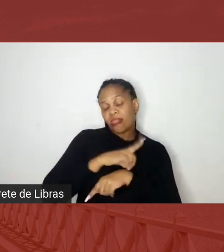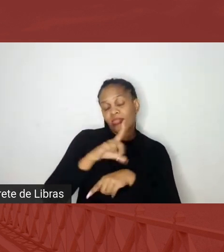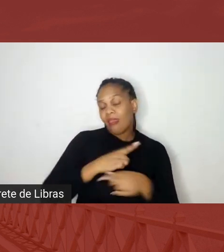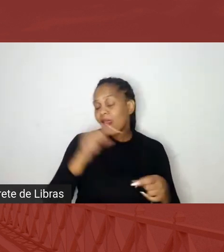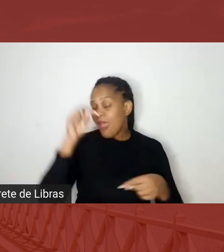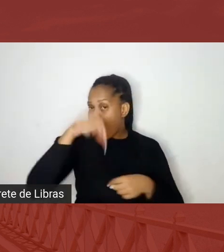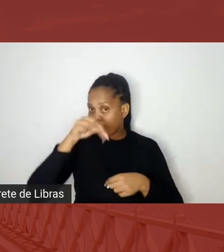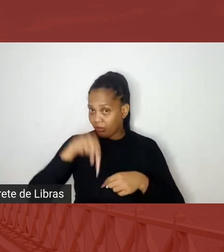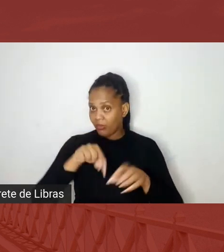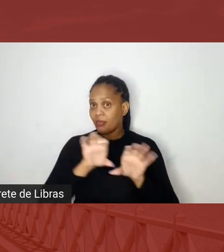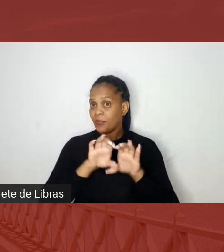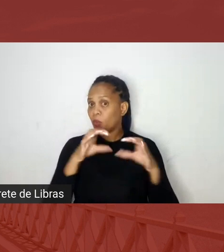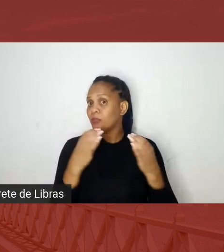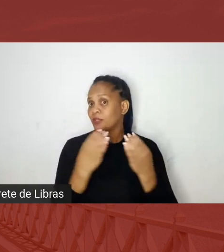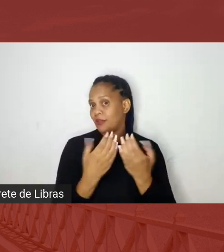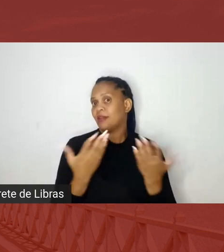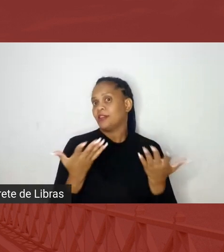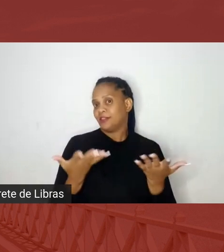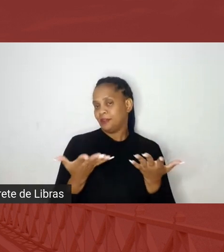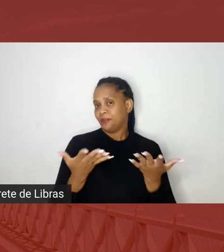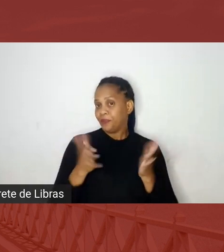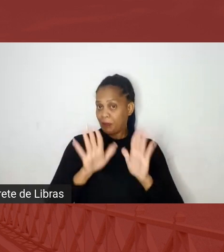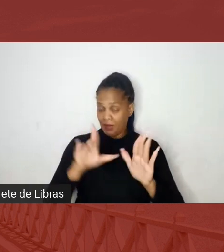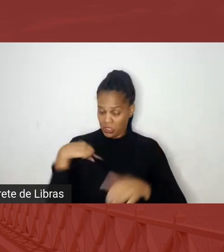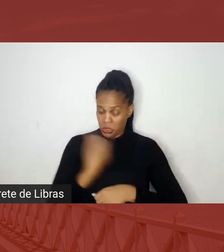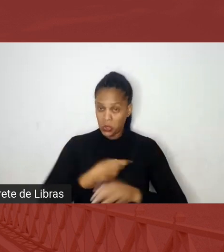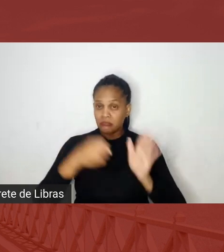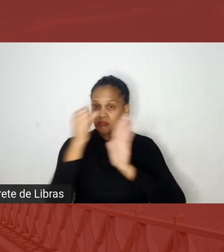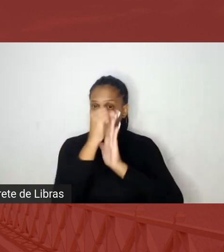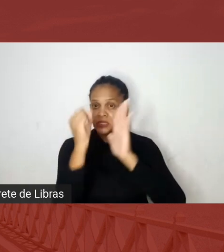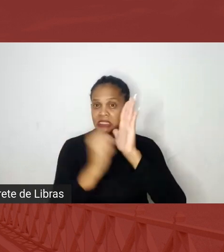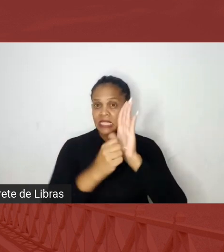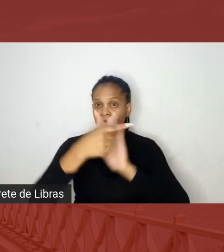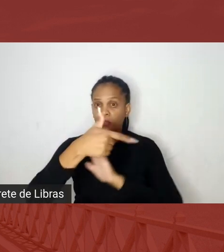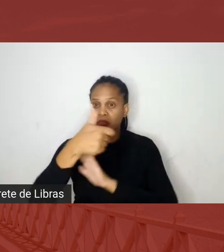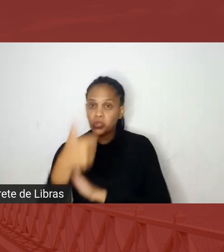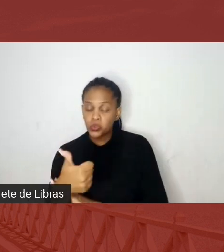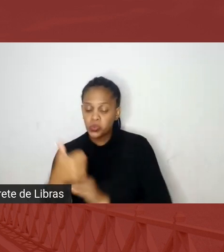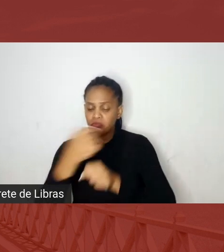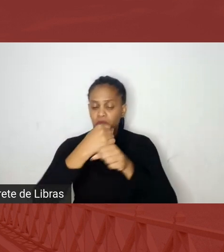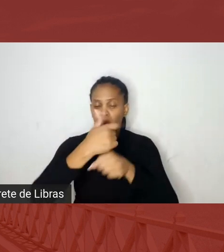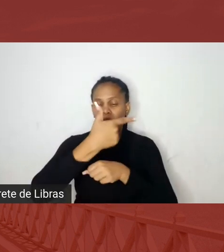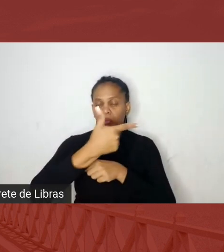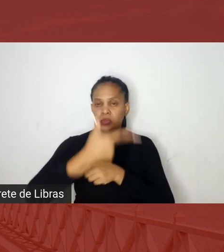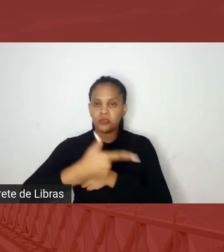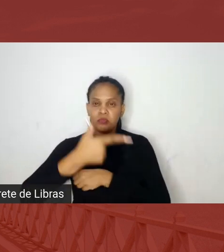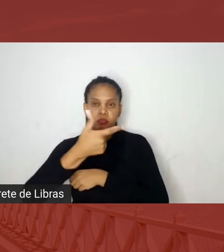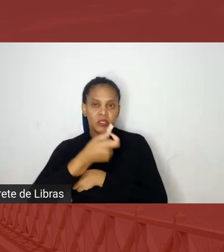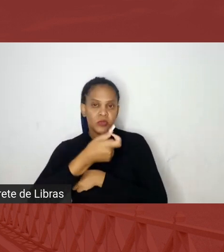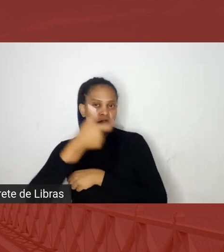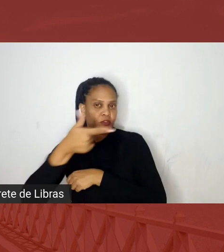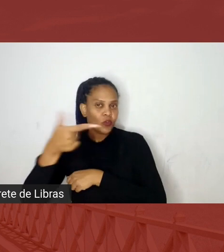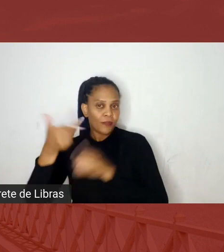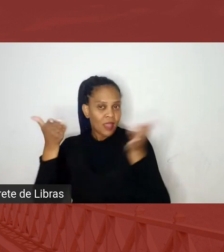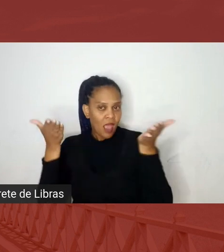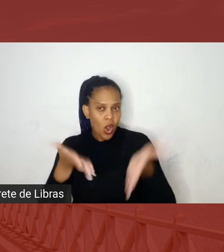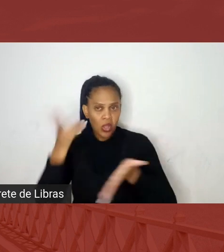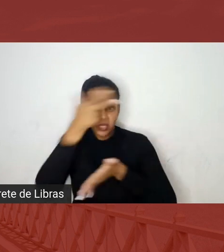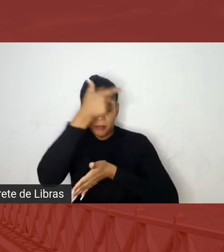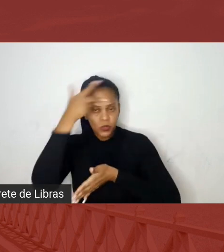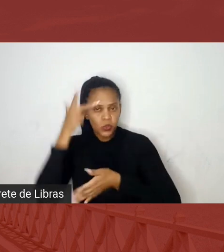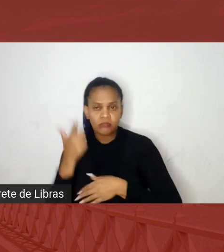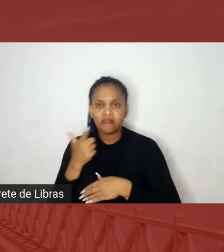mas, nós estamos no século 21, em 2022, e agora que as pessoas estão conseguindo ter